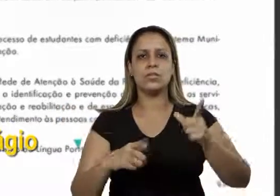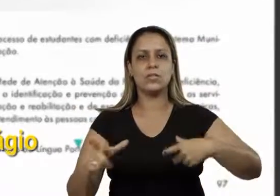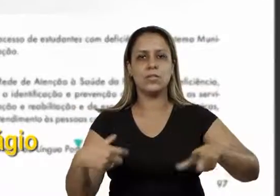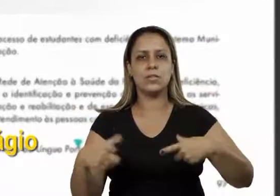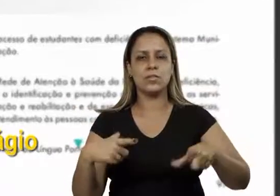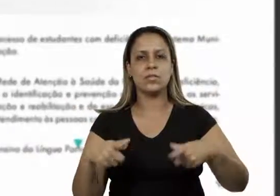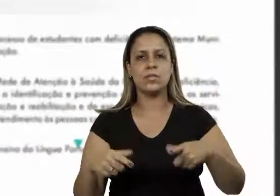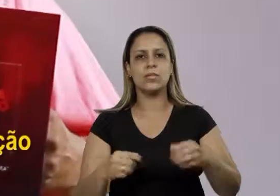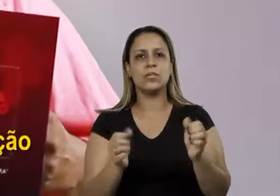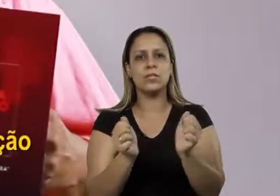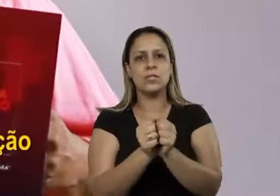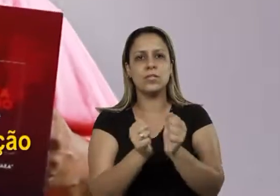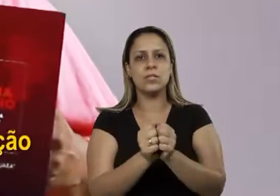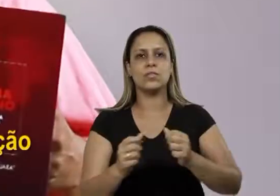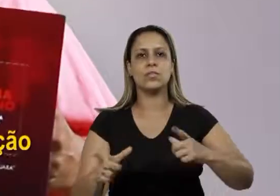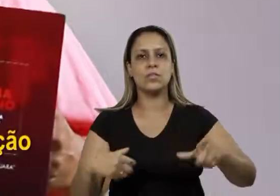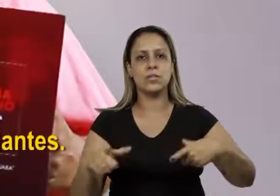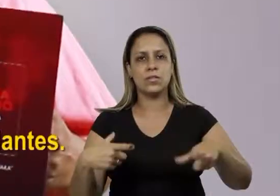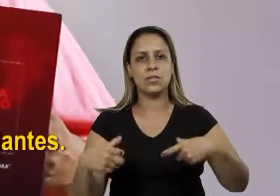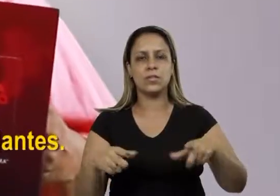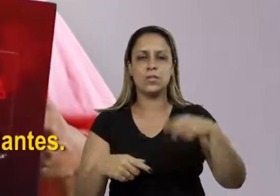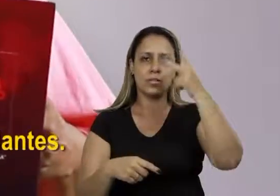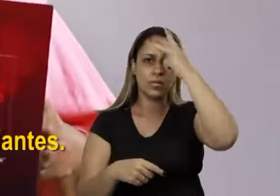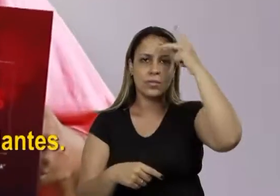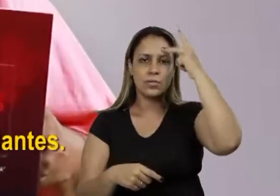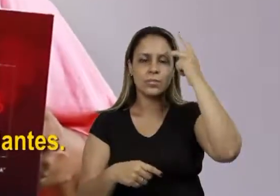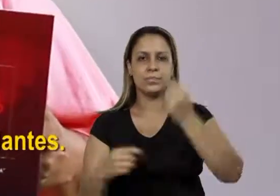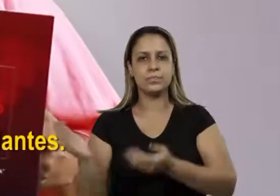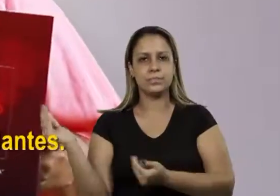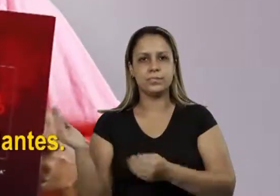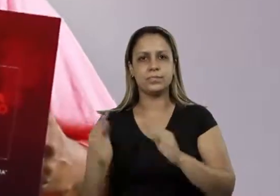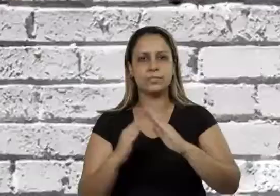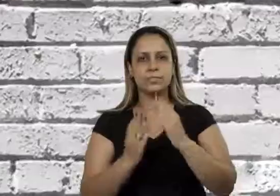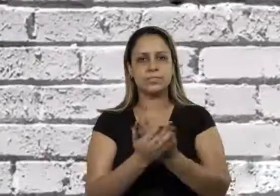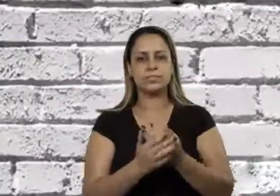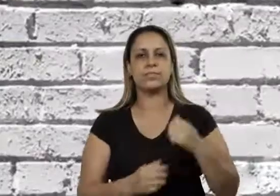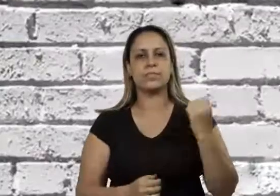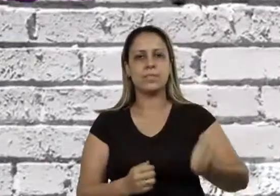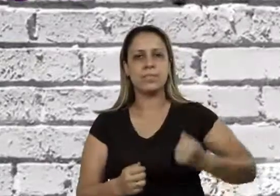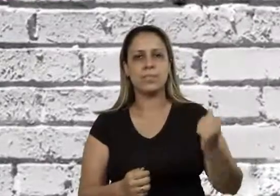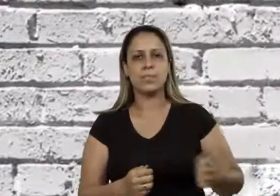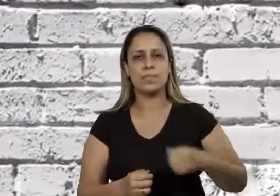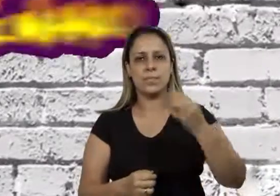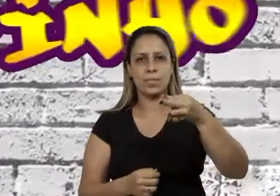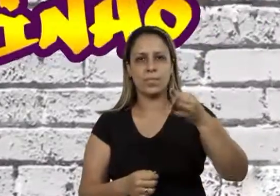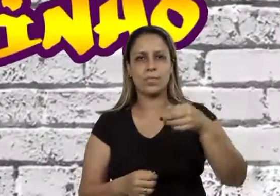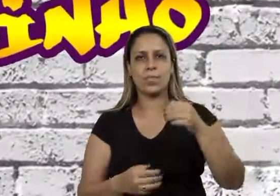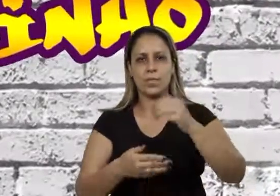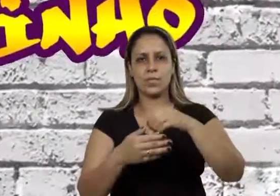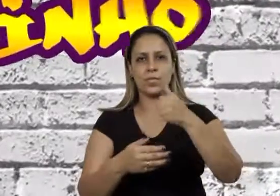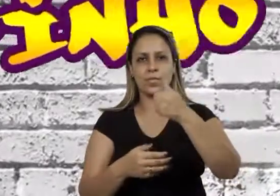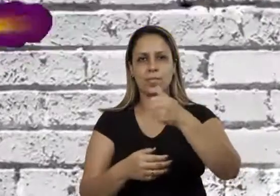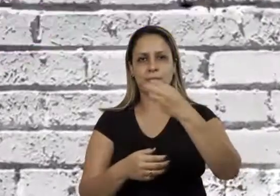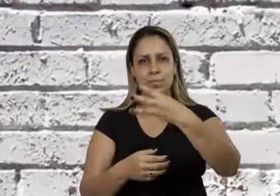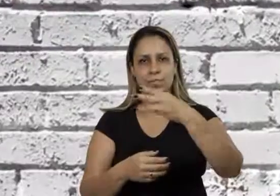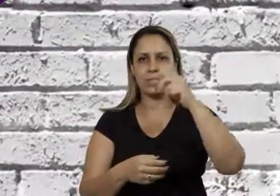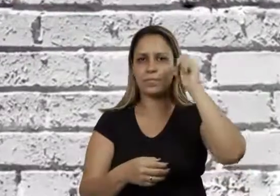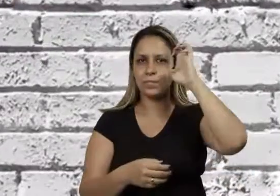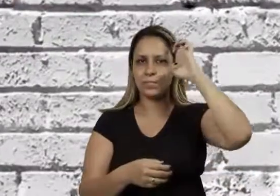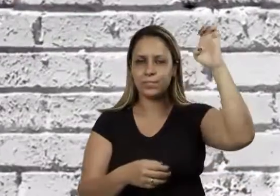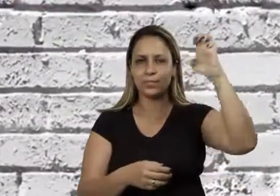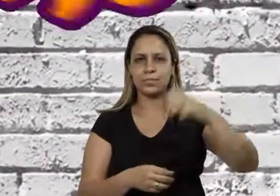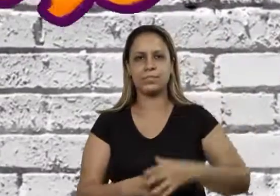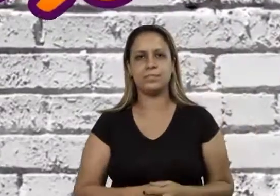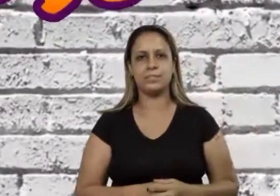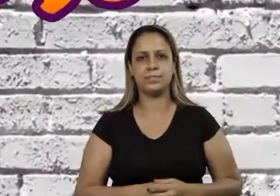as bolsas de estágio em órgãos da administração municipal para jovens estudantes. Araraquara funcionando direitinho. Eu voto